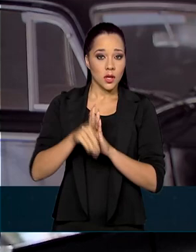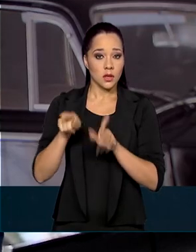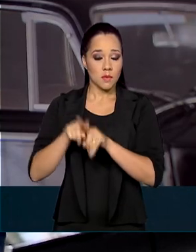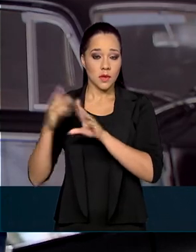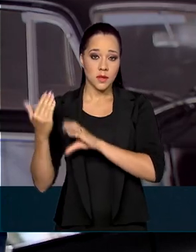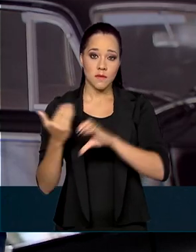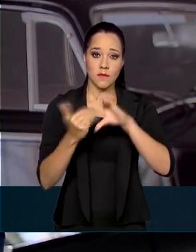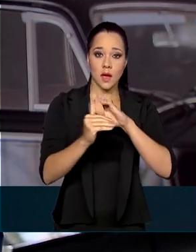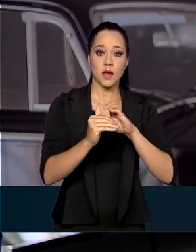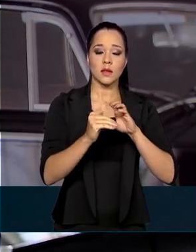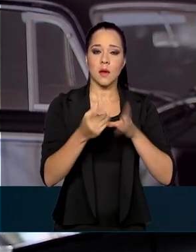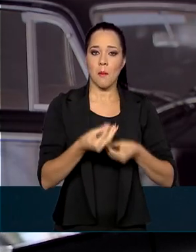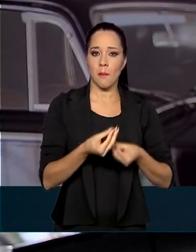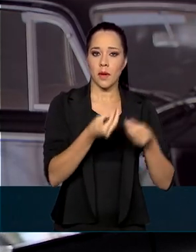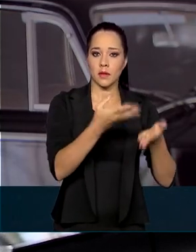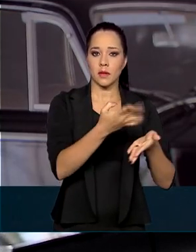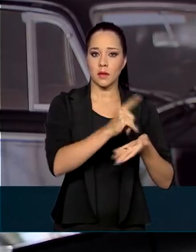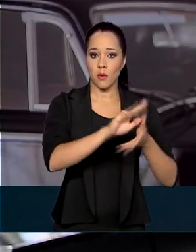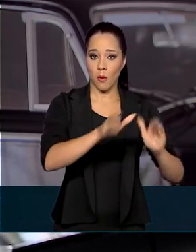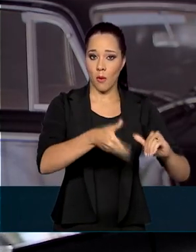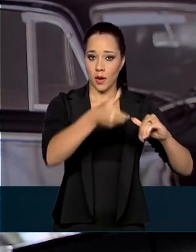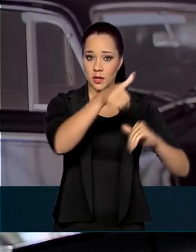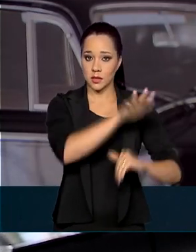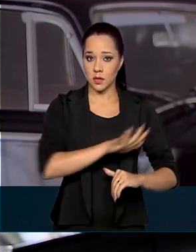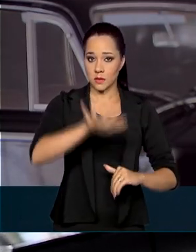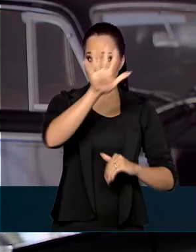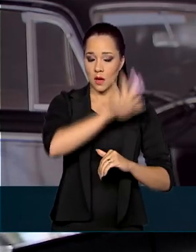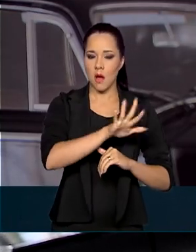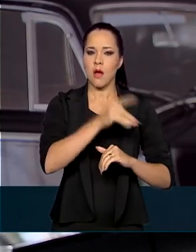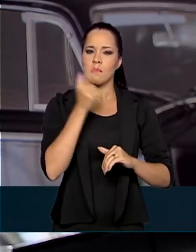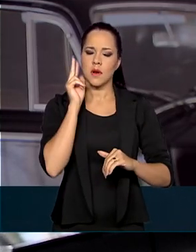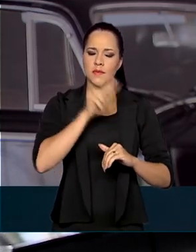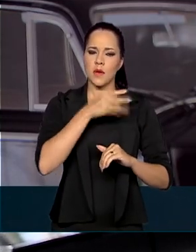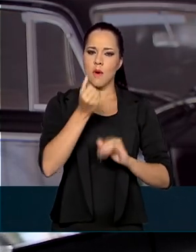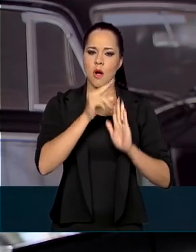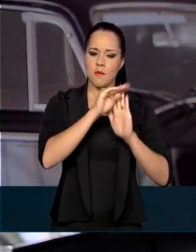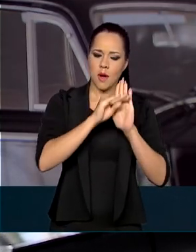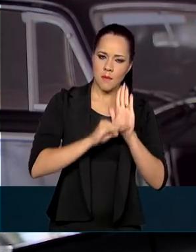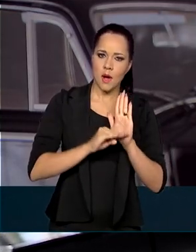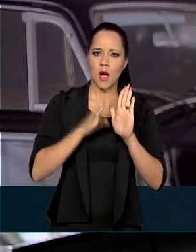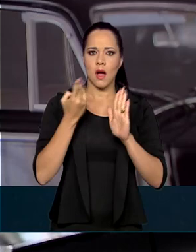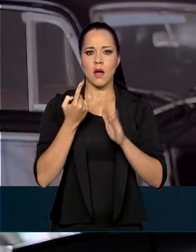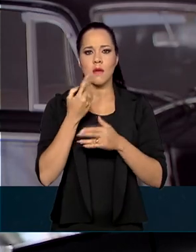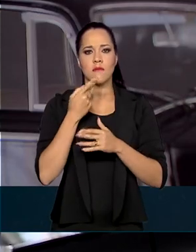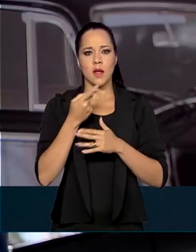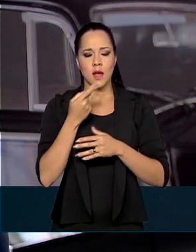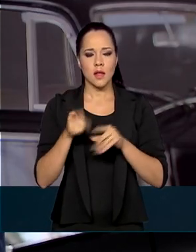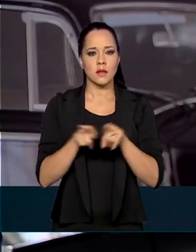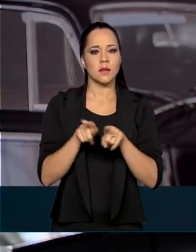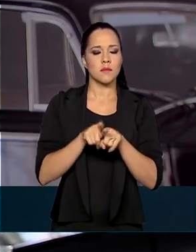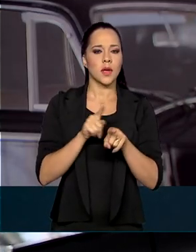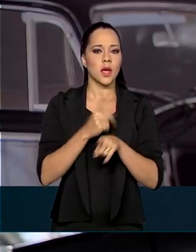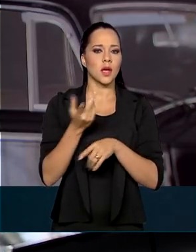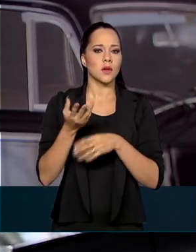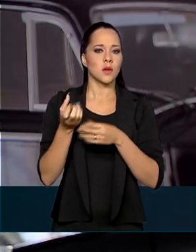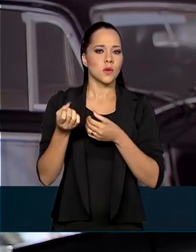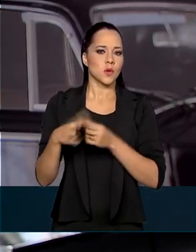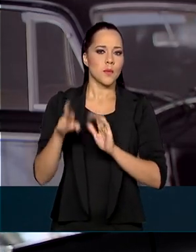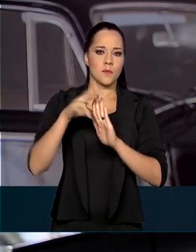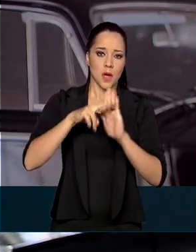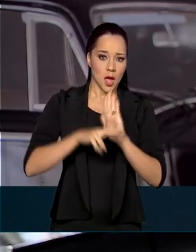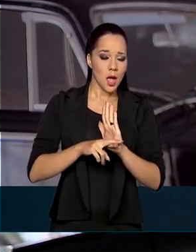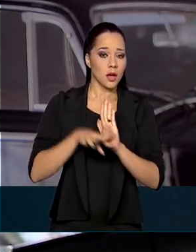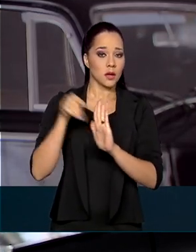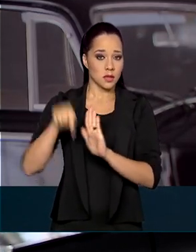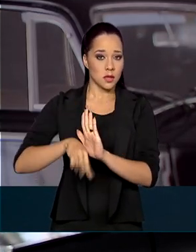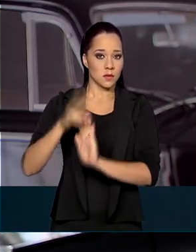para o Congresso Nacional para estabelecer parâmetros, falar sobre estabelecer regras.